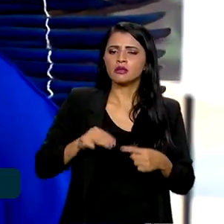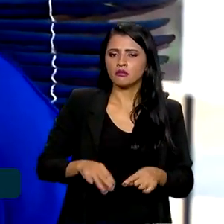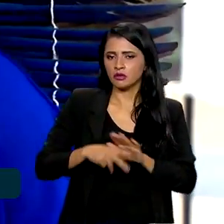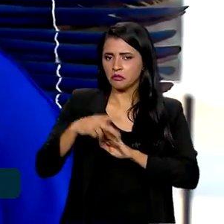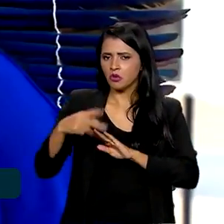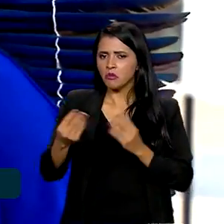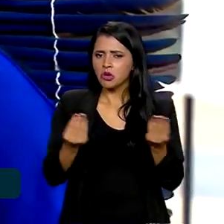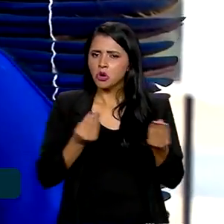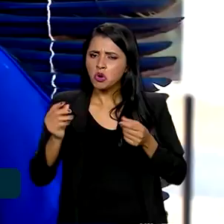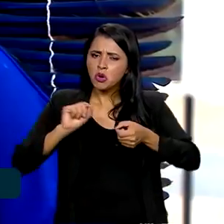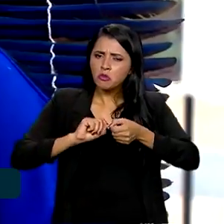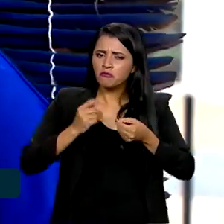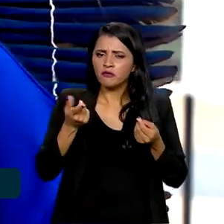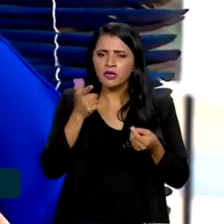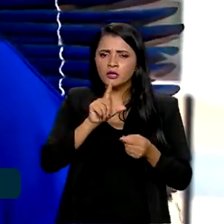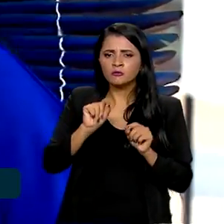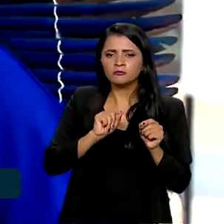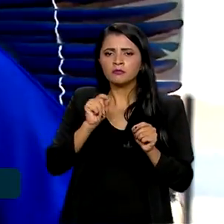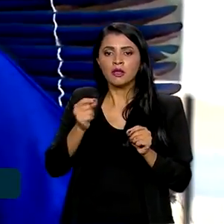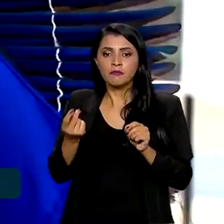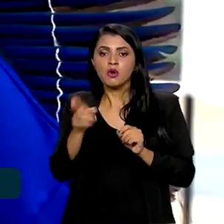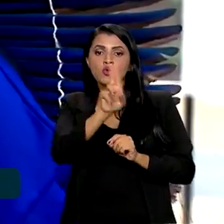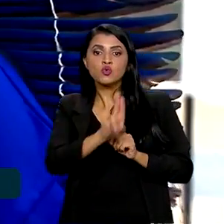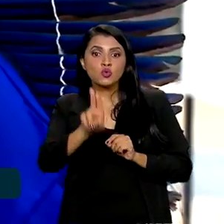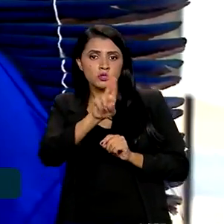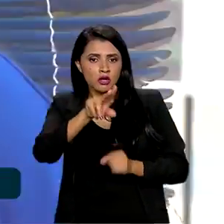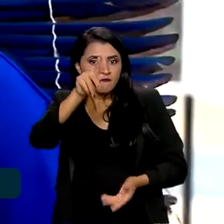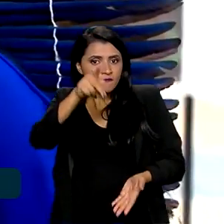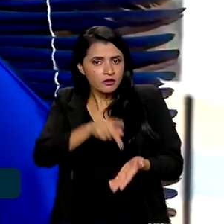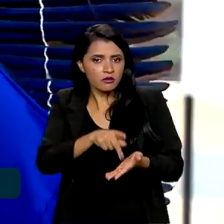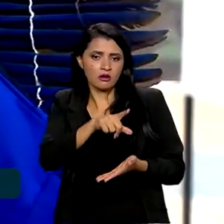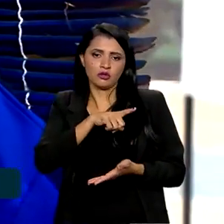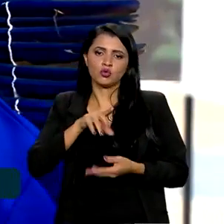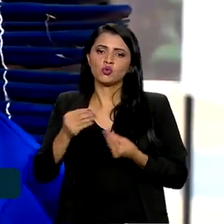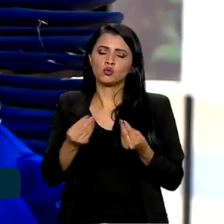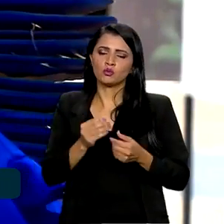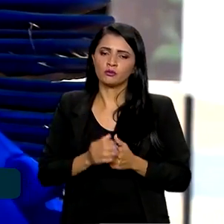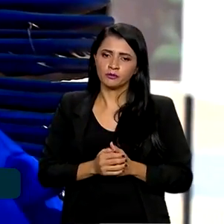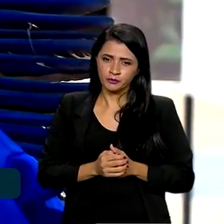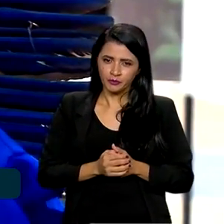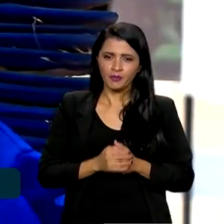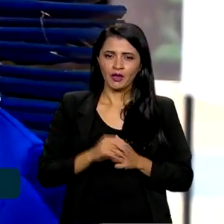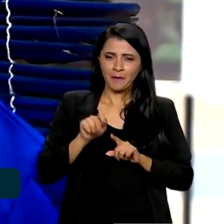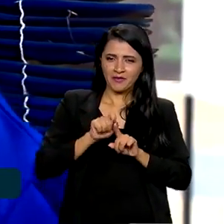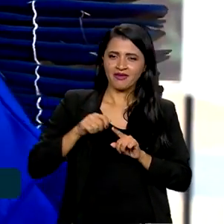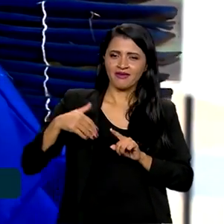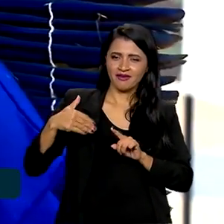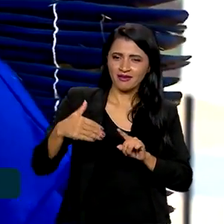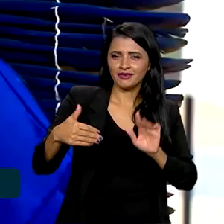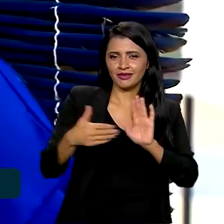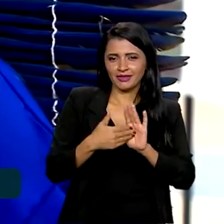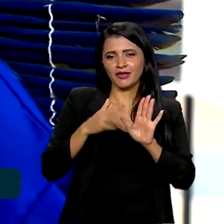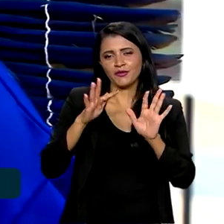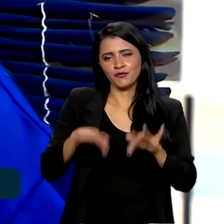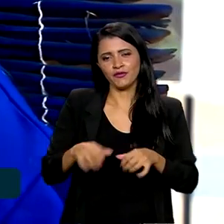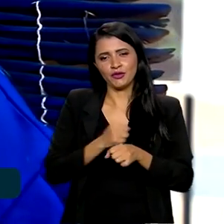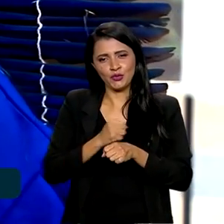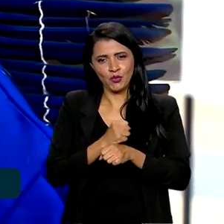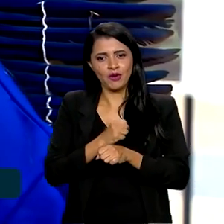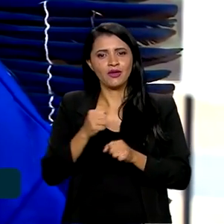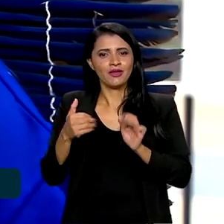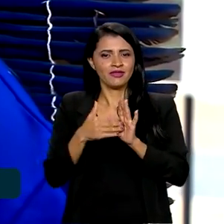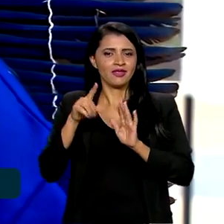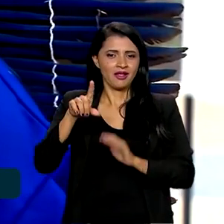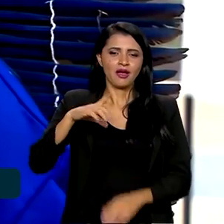né? Como que vão ser feitos para serem implementadas de forma efetiva. Então, ao longo dos meses, até o final do ano e até lá também a